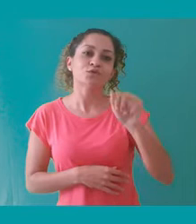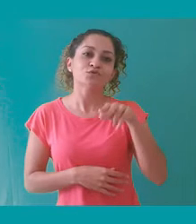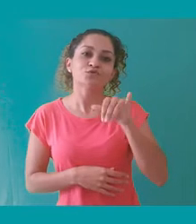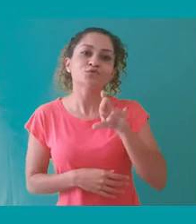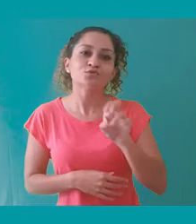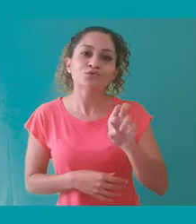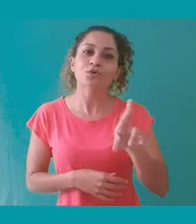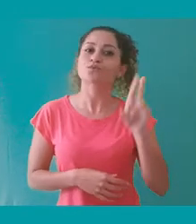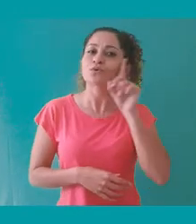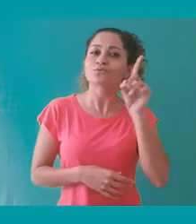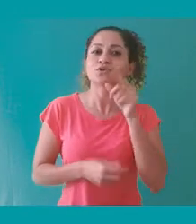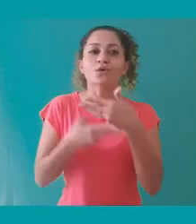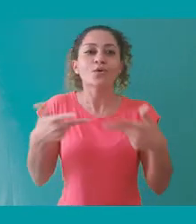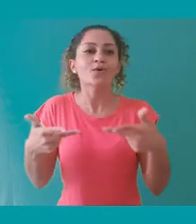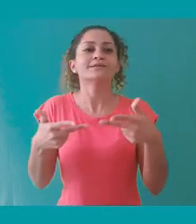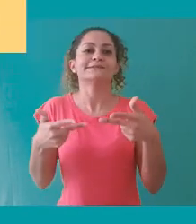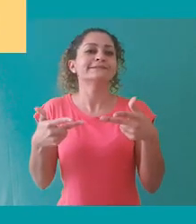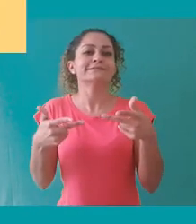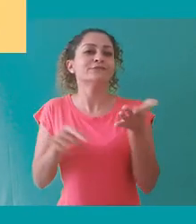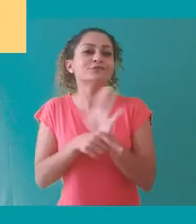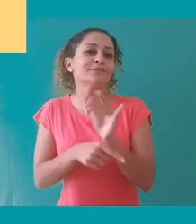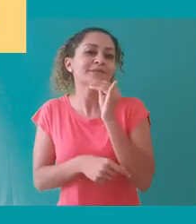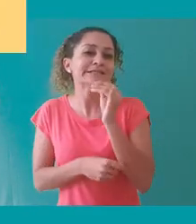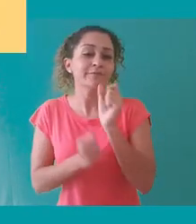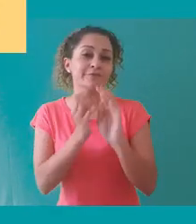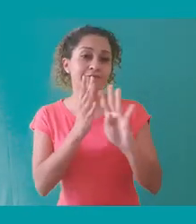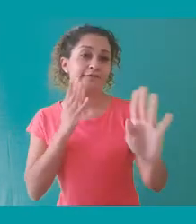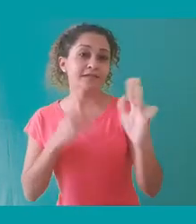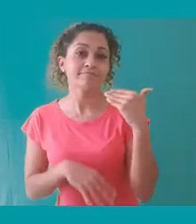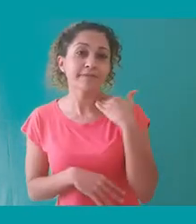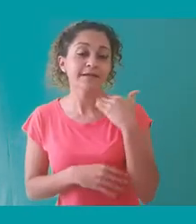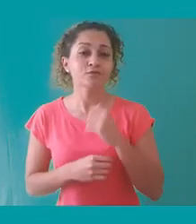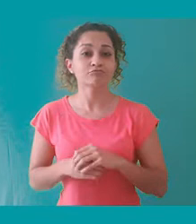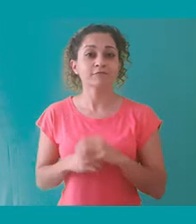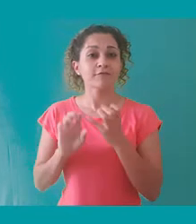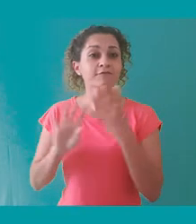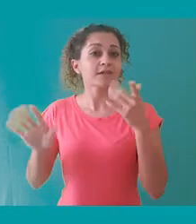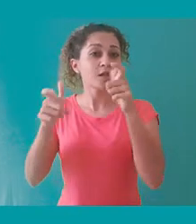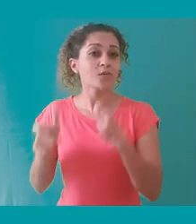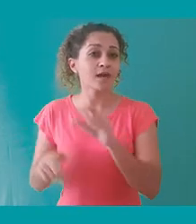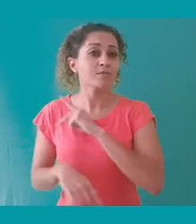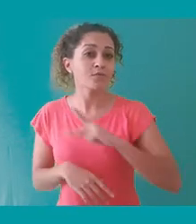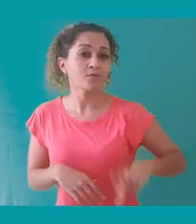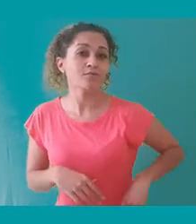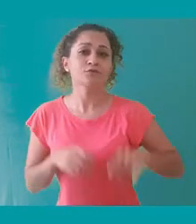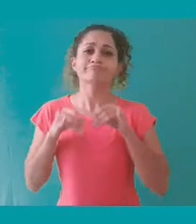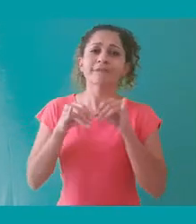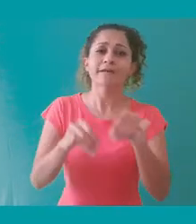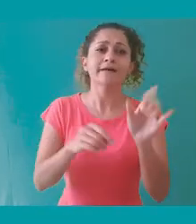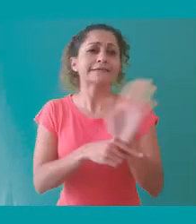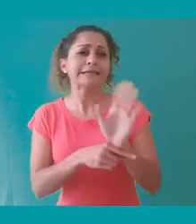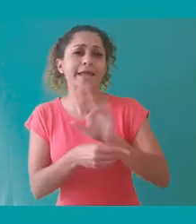básicos e essenciais do nosso dia a dia, como em filas de banco, filas em ambientes públicos, em mercado,